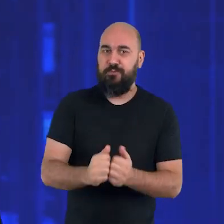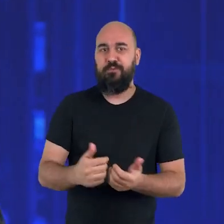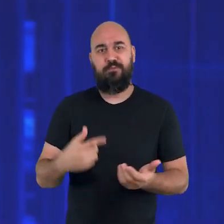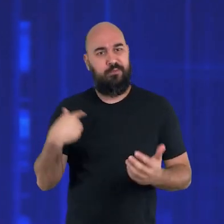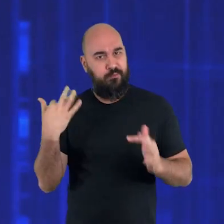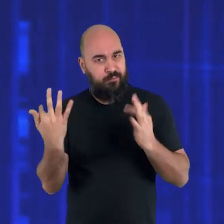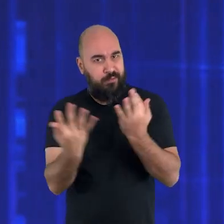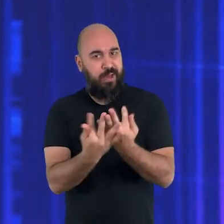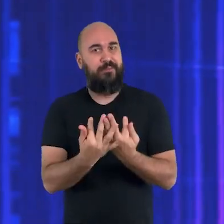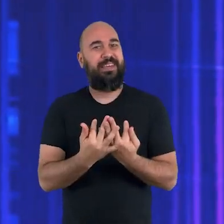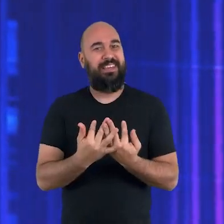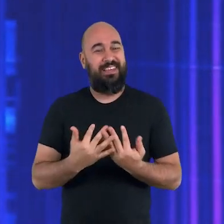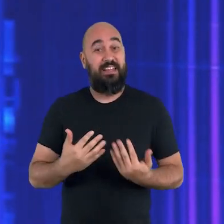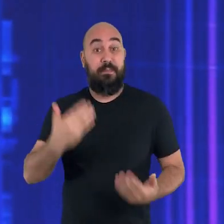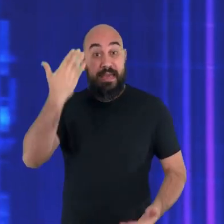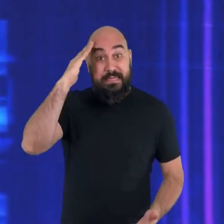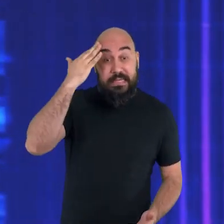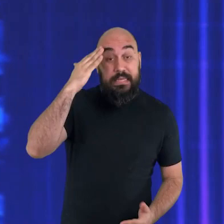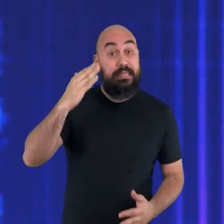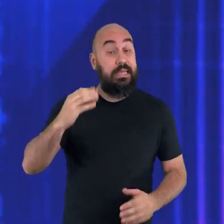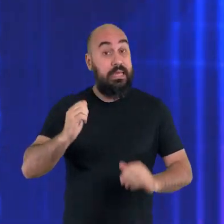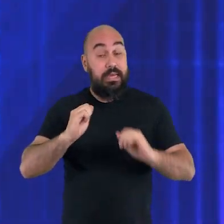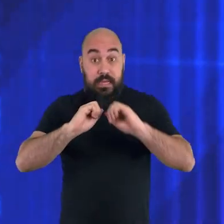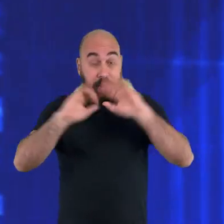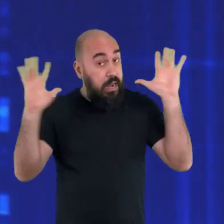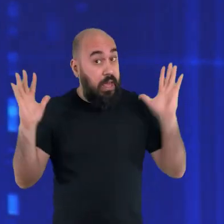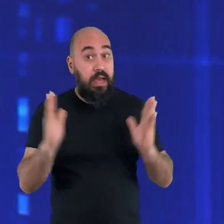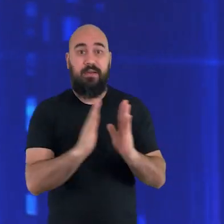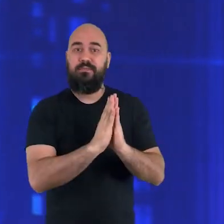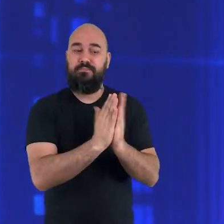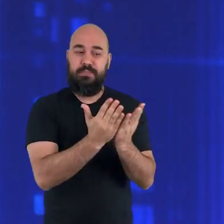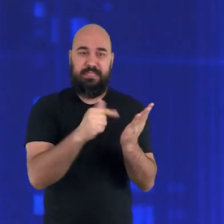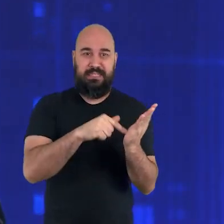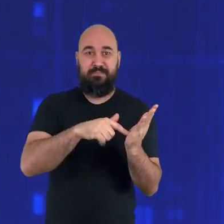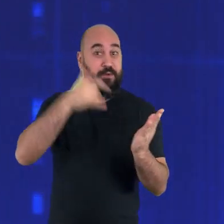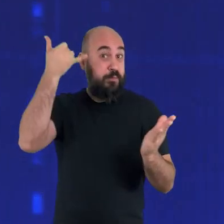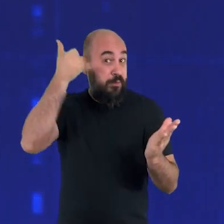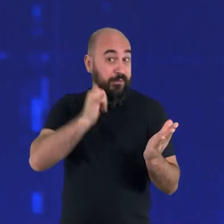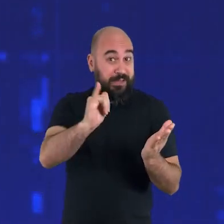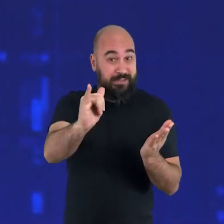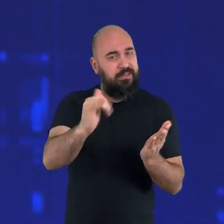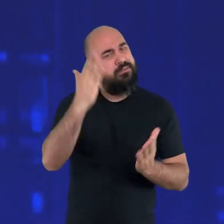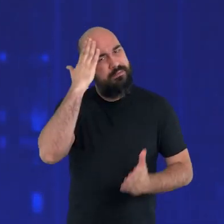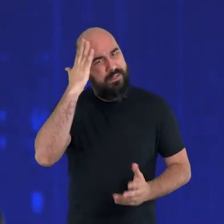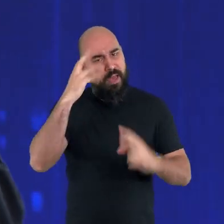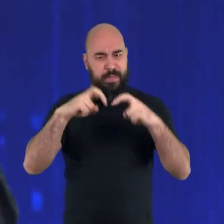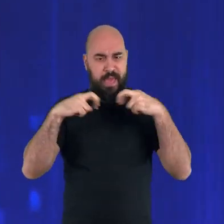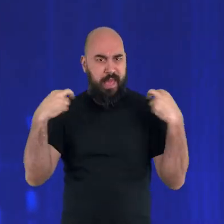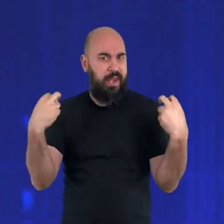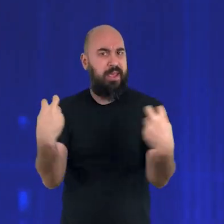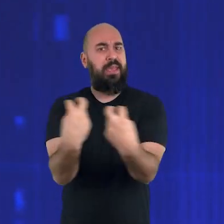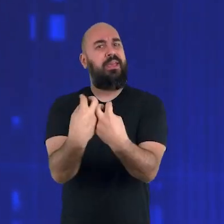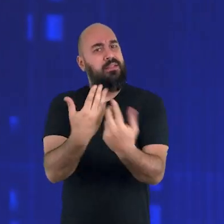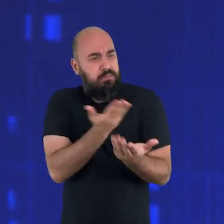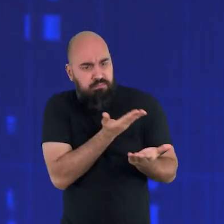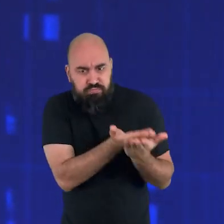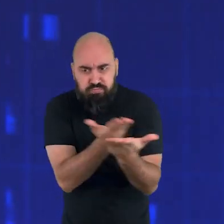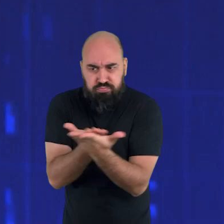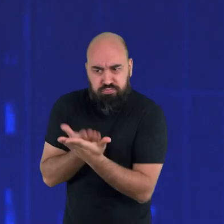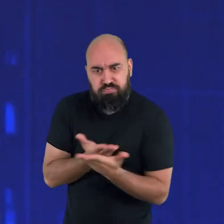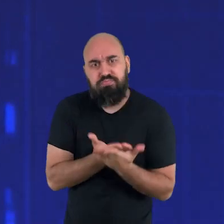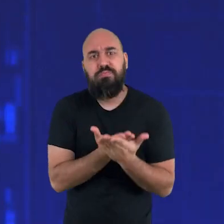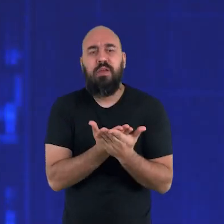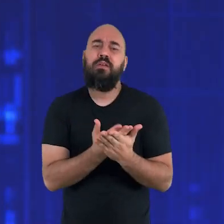família para entender e compreender mais sobre as profecias. Como você sabe, é a Arena do Futuro, a Arena porque estudamos a Bíblia e do